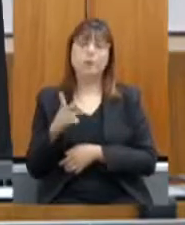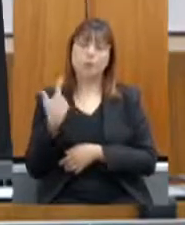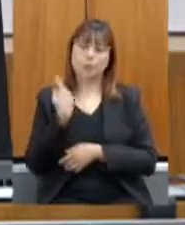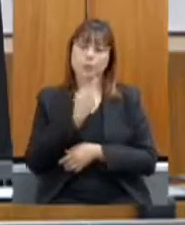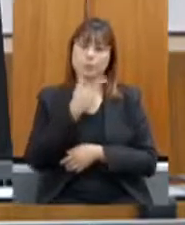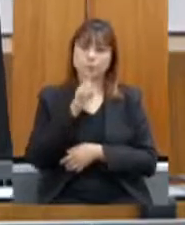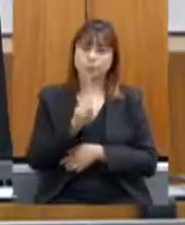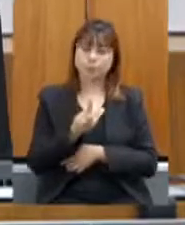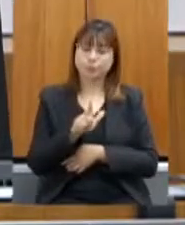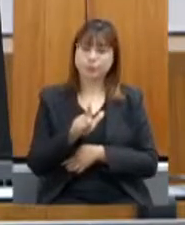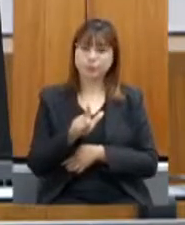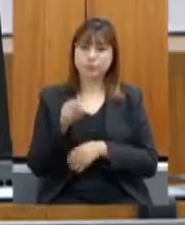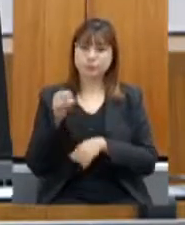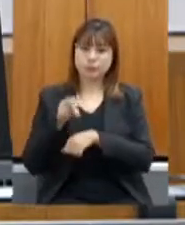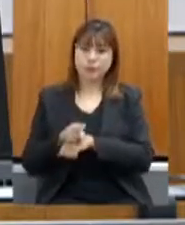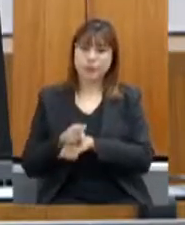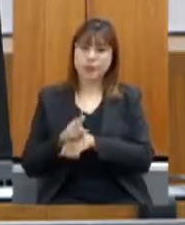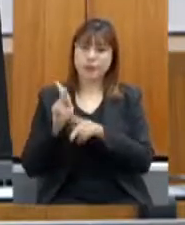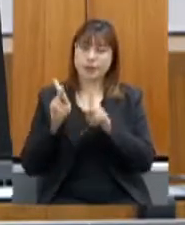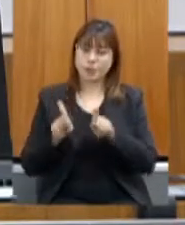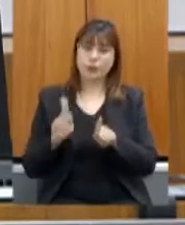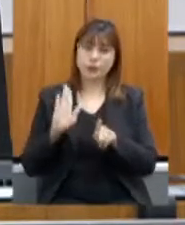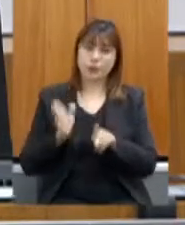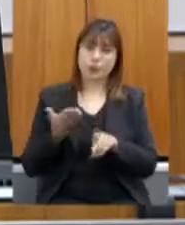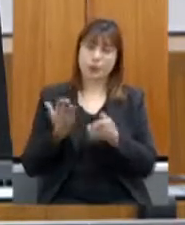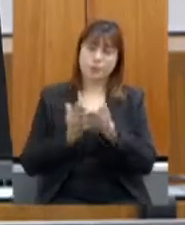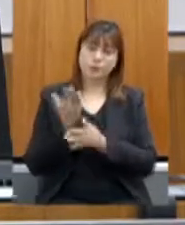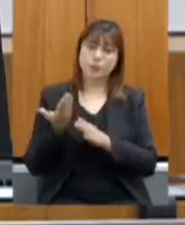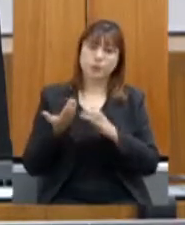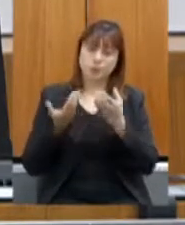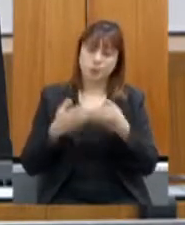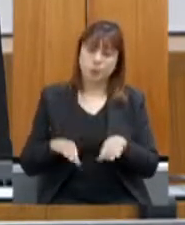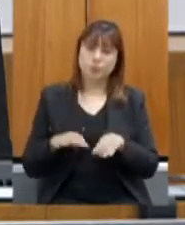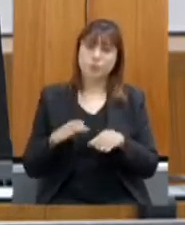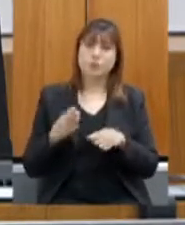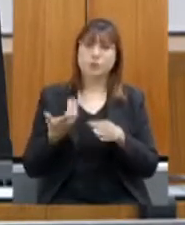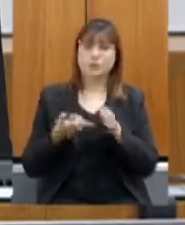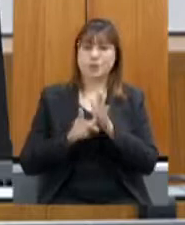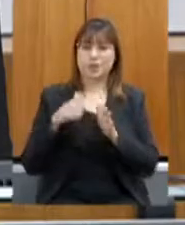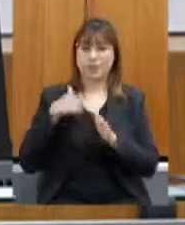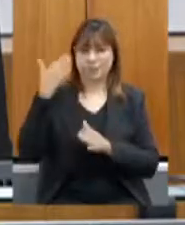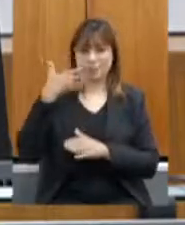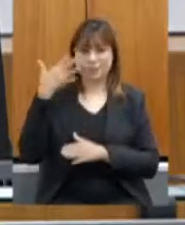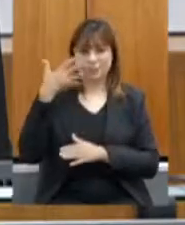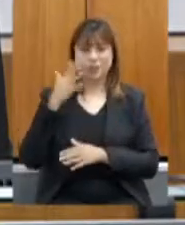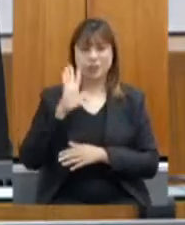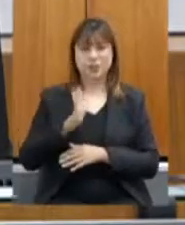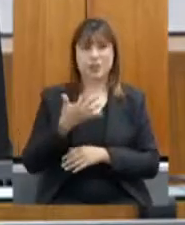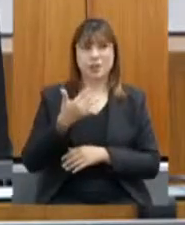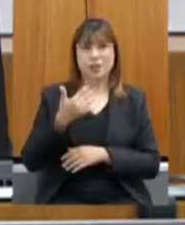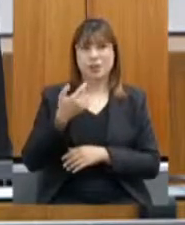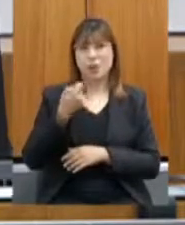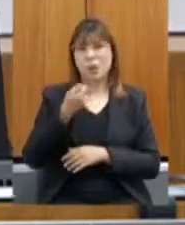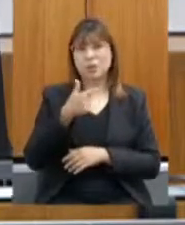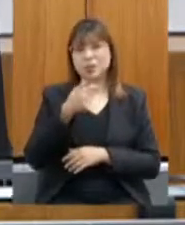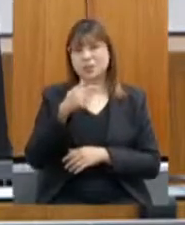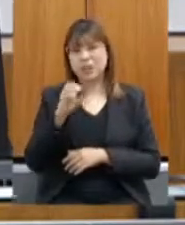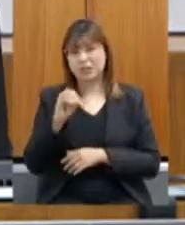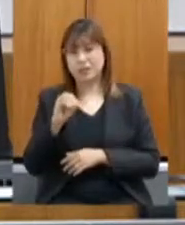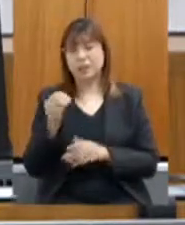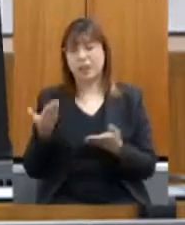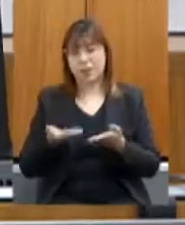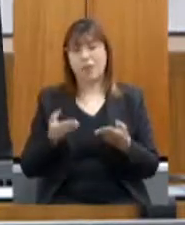convocar os aprovados pelo concurso. Como eu disse na minha apresentação, já são esse ano quase que 70 que já vão